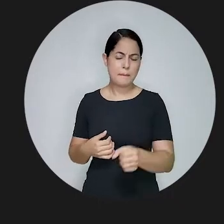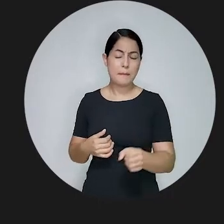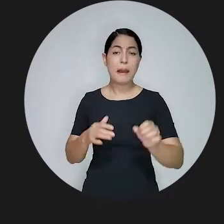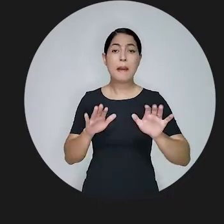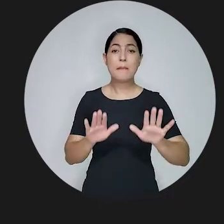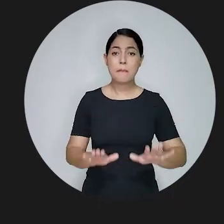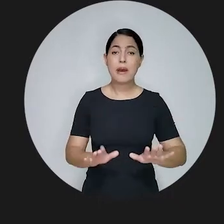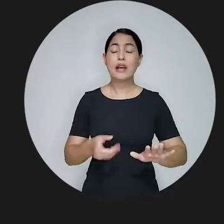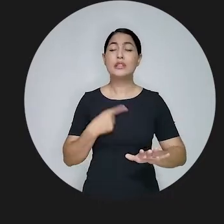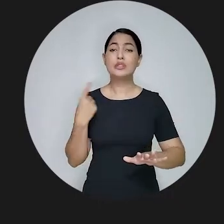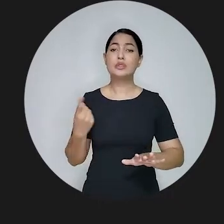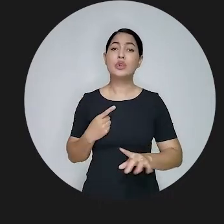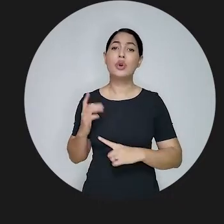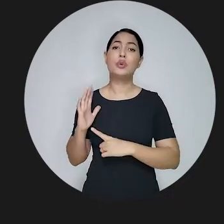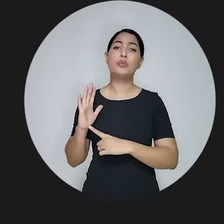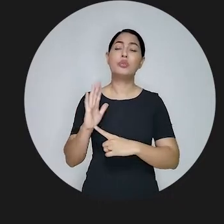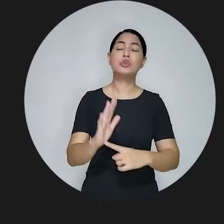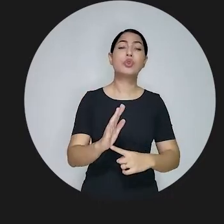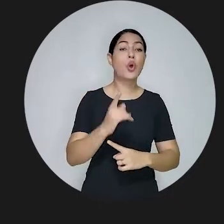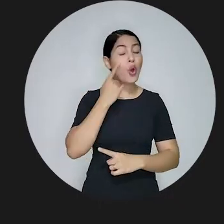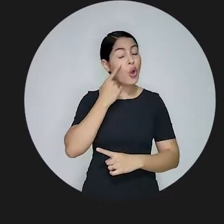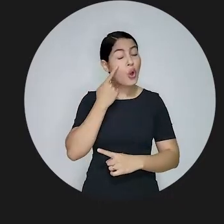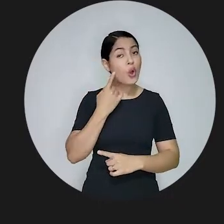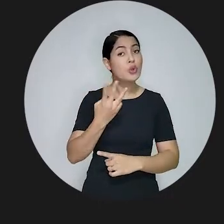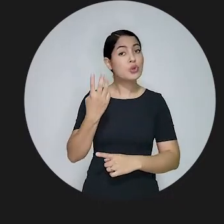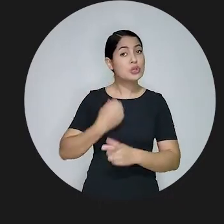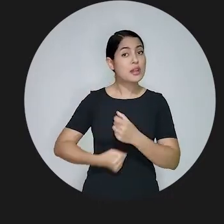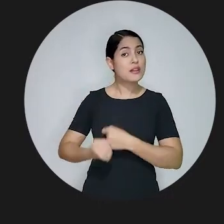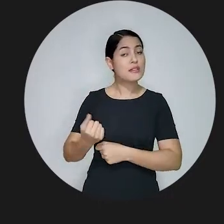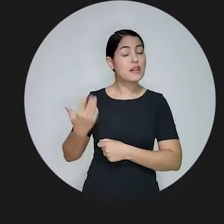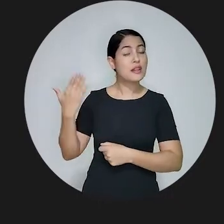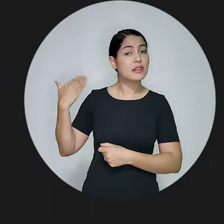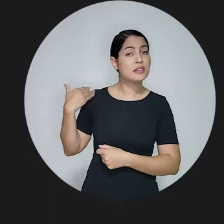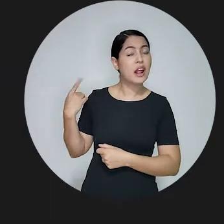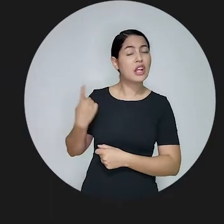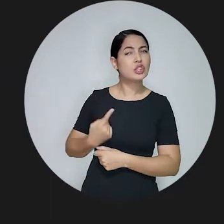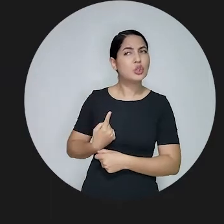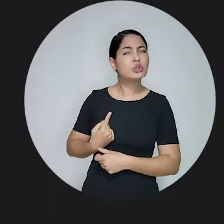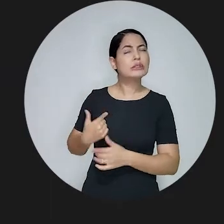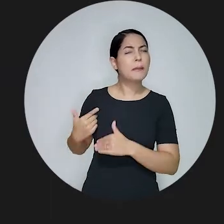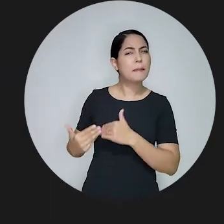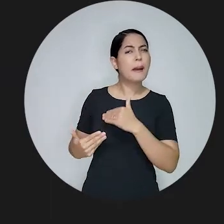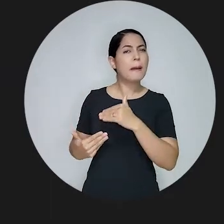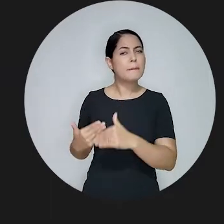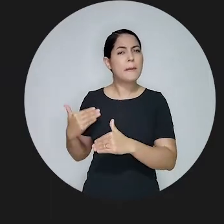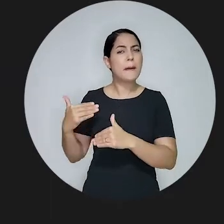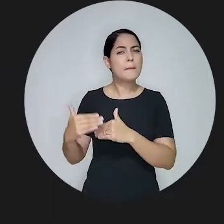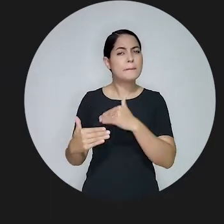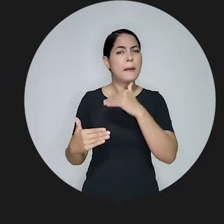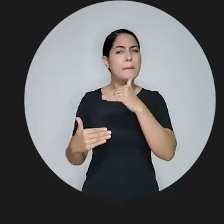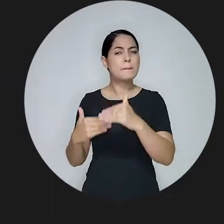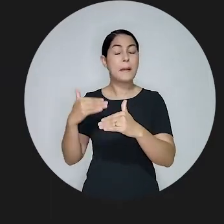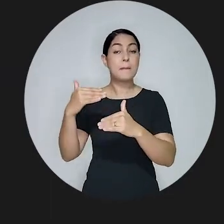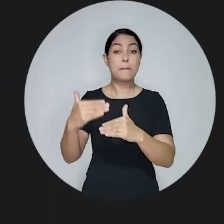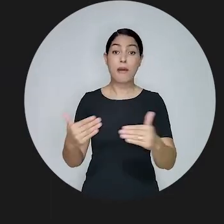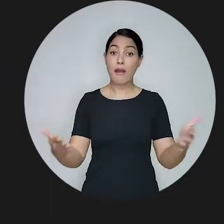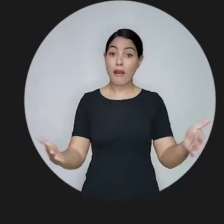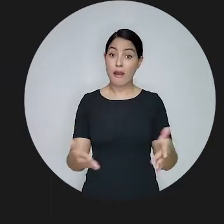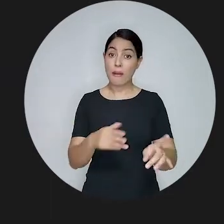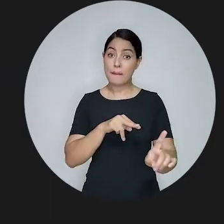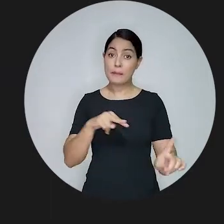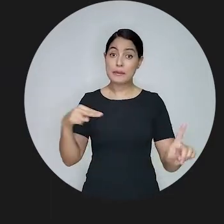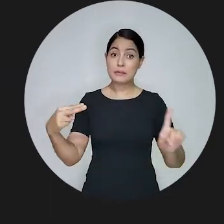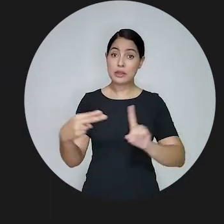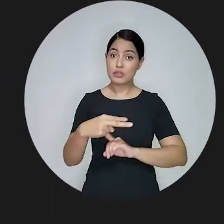Nós mostramos um pouco da história da escola, o que foi construído no último triênio, as perspectivas